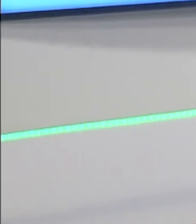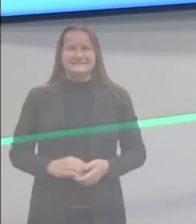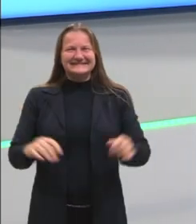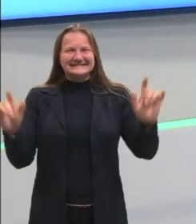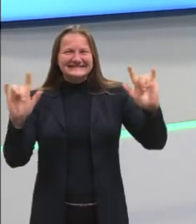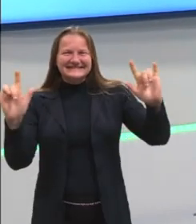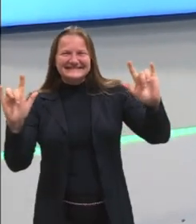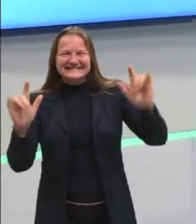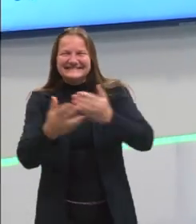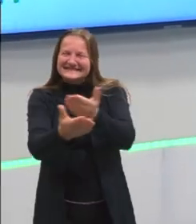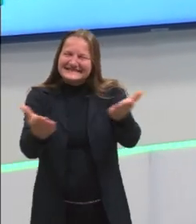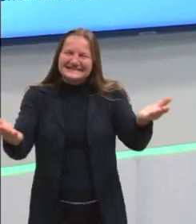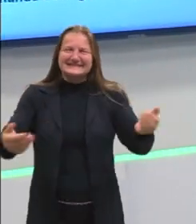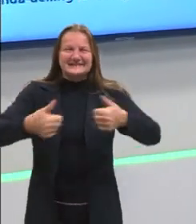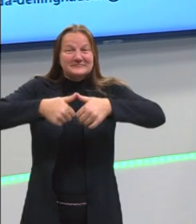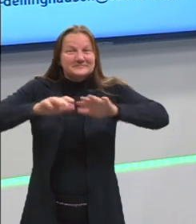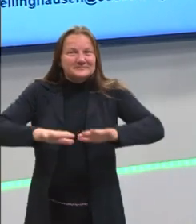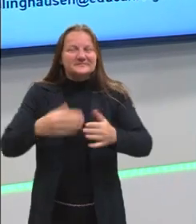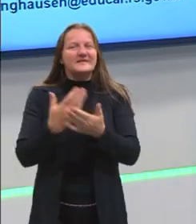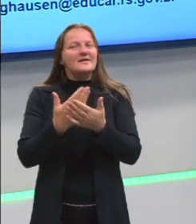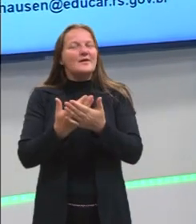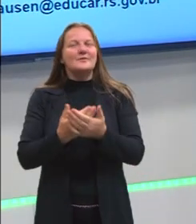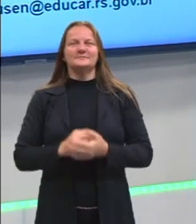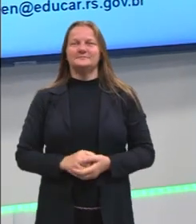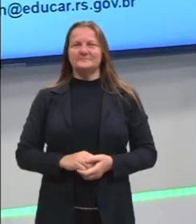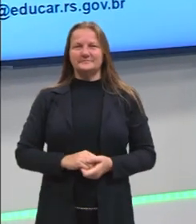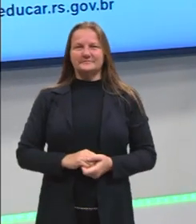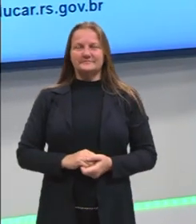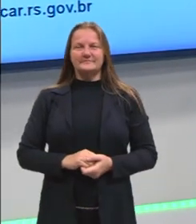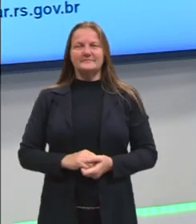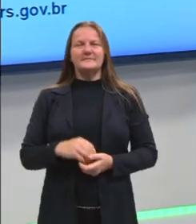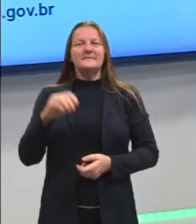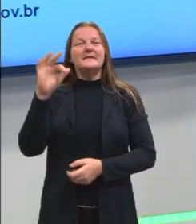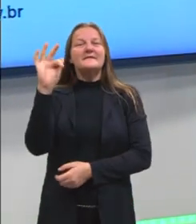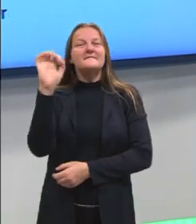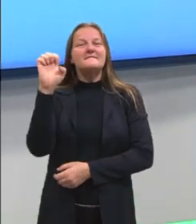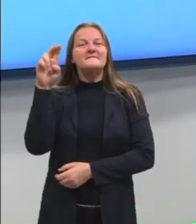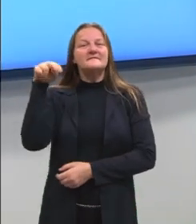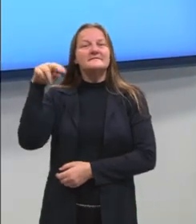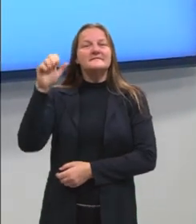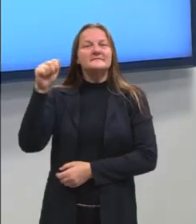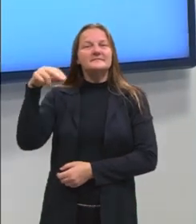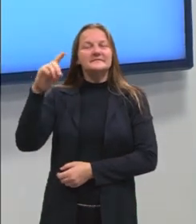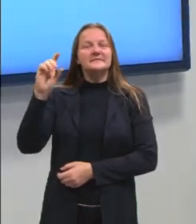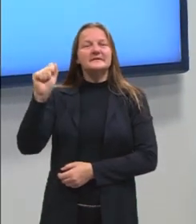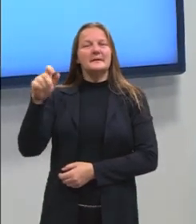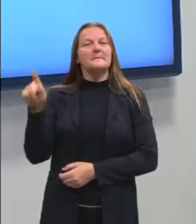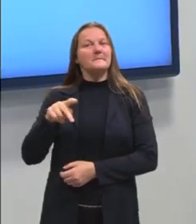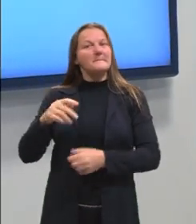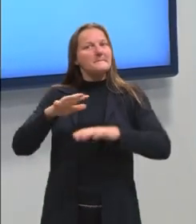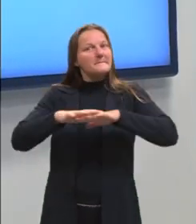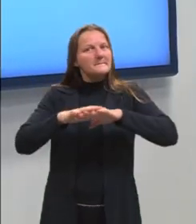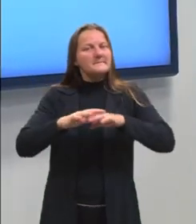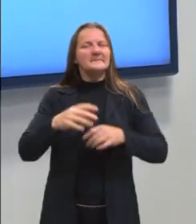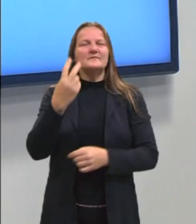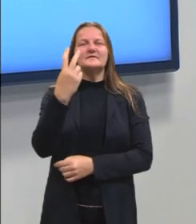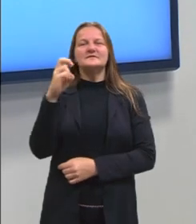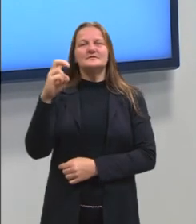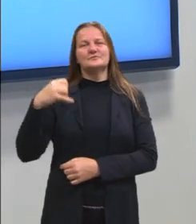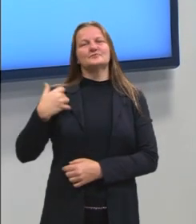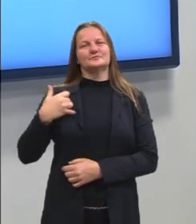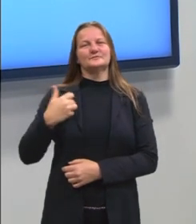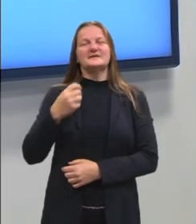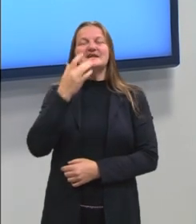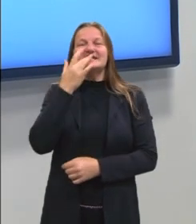Olá pessoas, estamos aqui para mais uma aula. Eu sou a prof. Fernanda, prof. de matemática, tenho 25 anos,